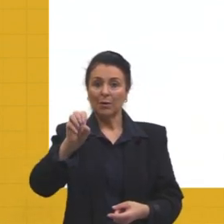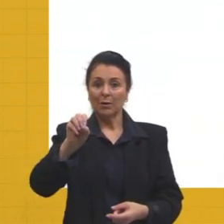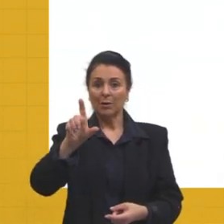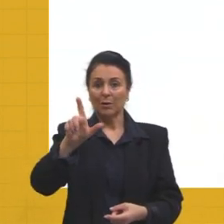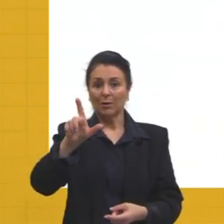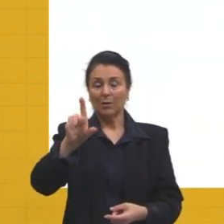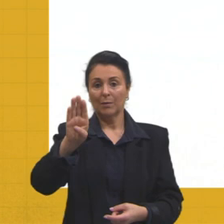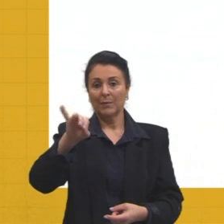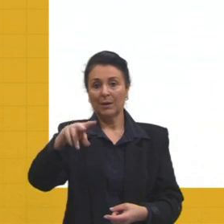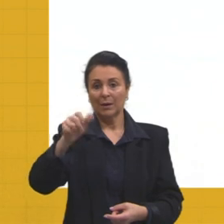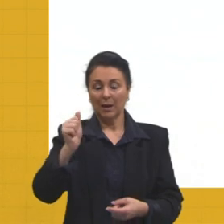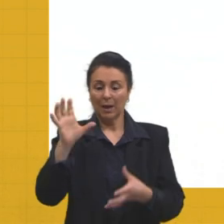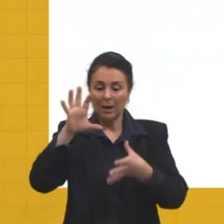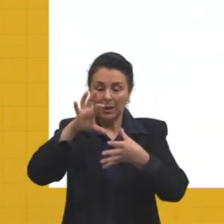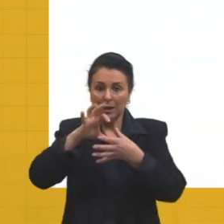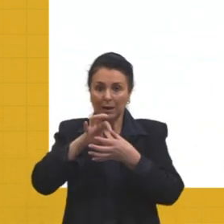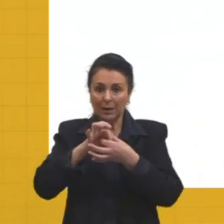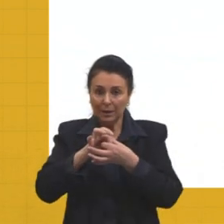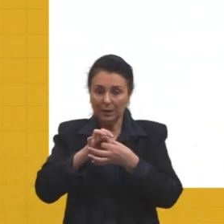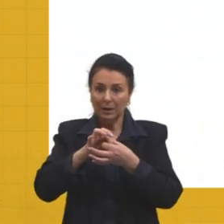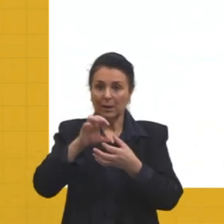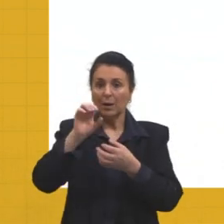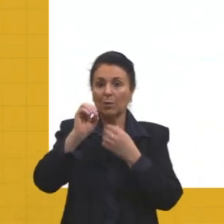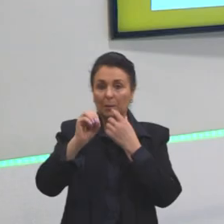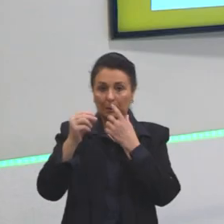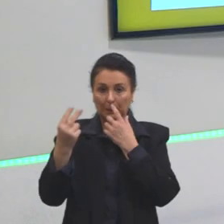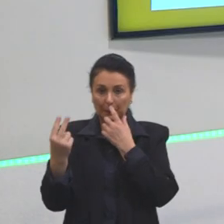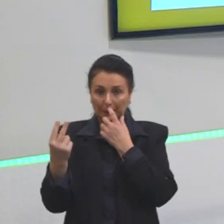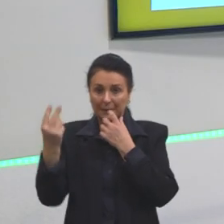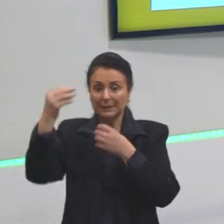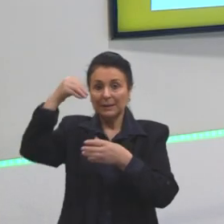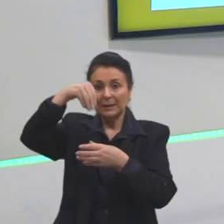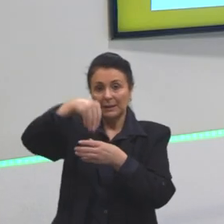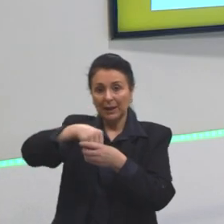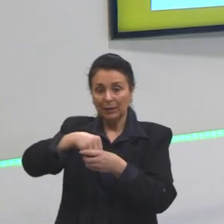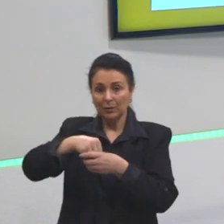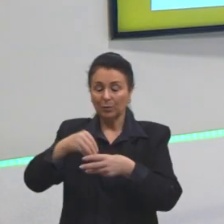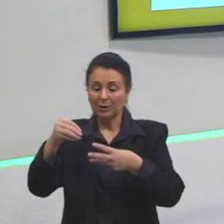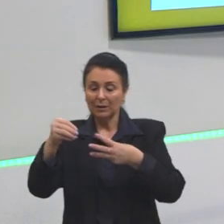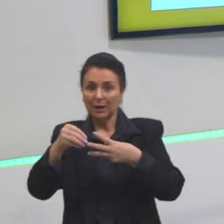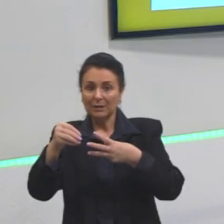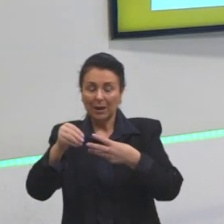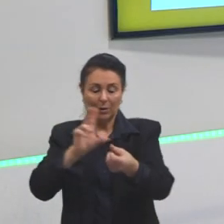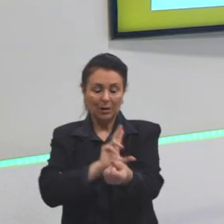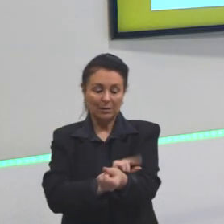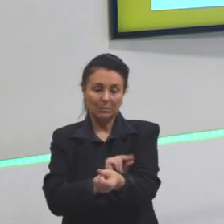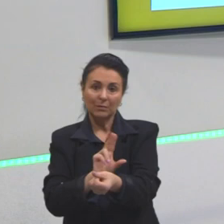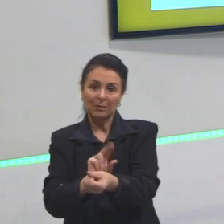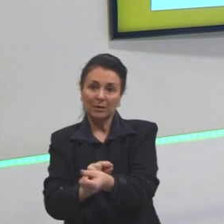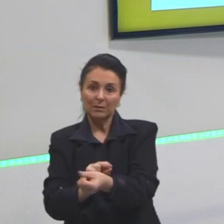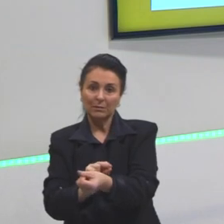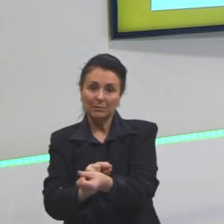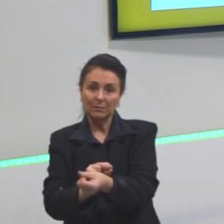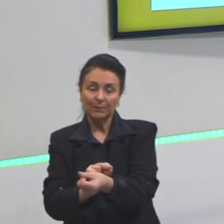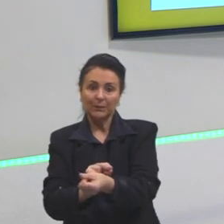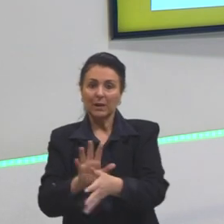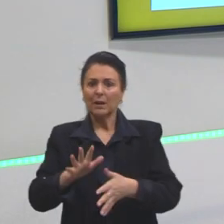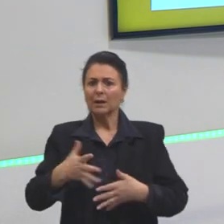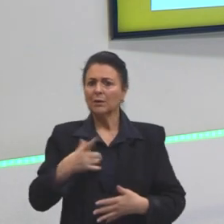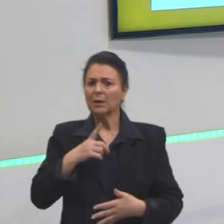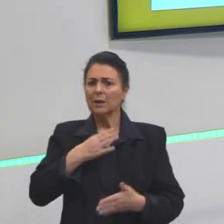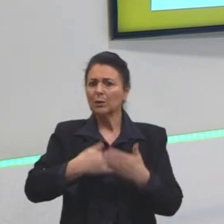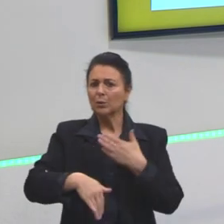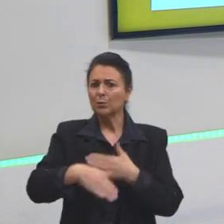dentro das células musculares. Então, gente, essa questão aqui também está bem bolada, que tem tudo que tu precisa